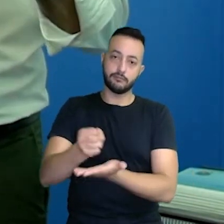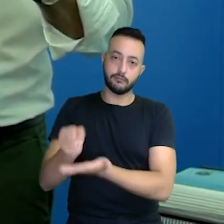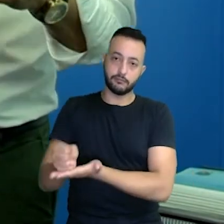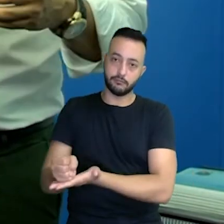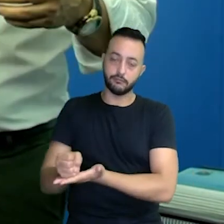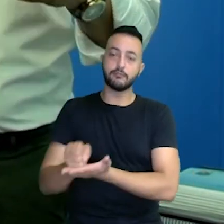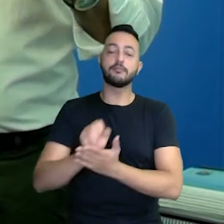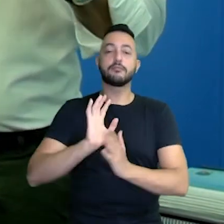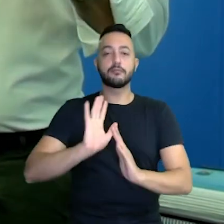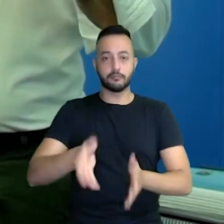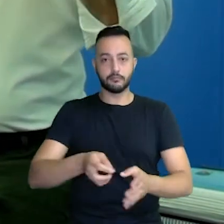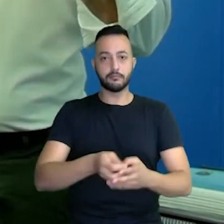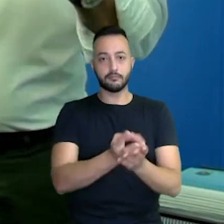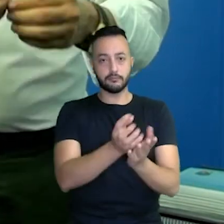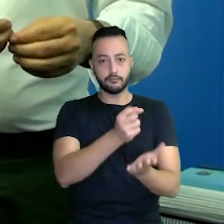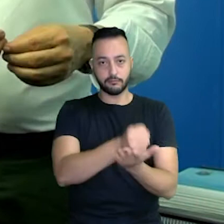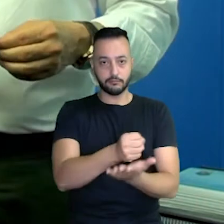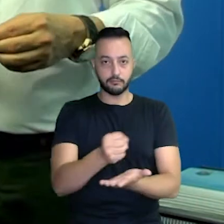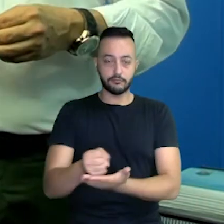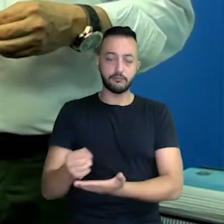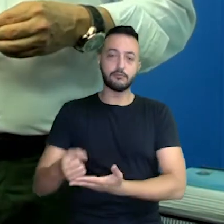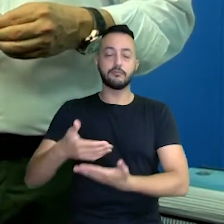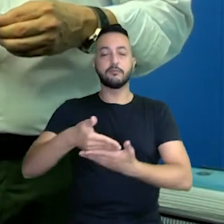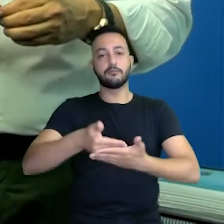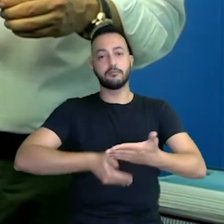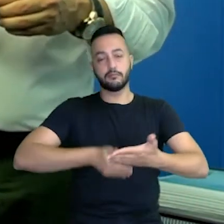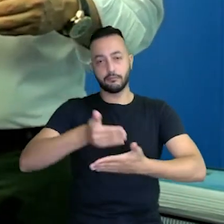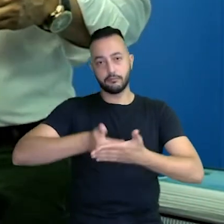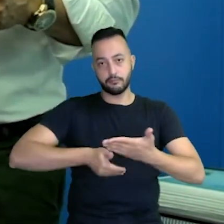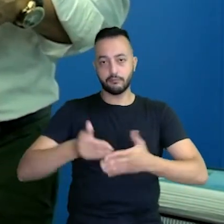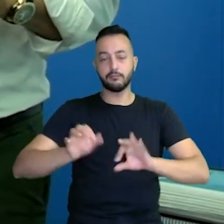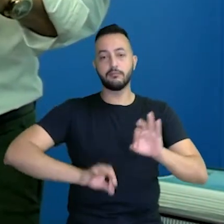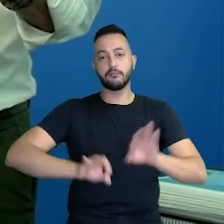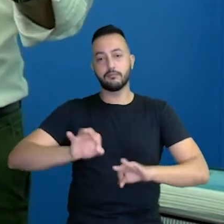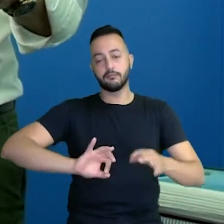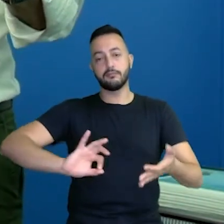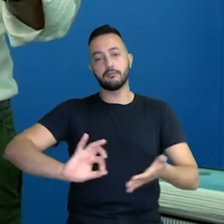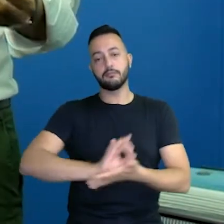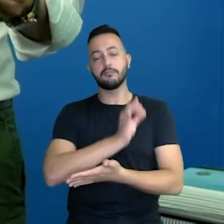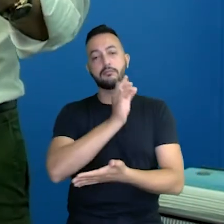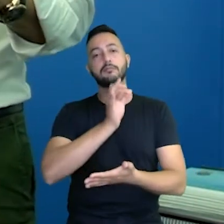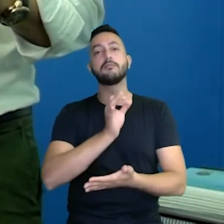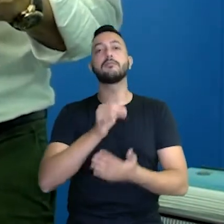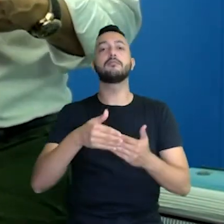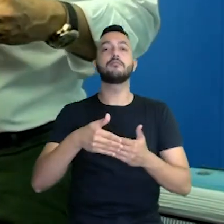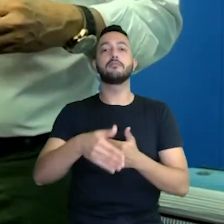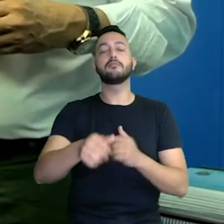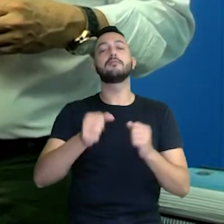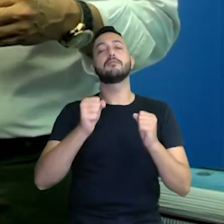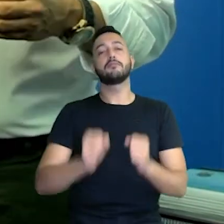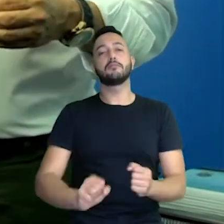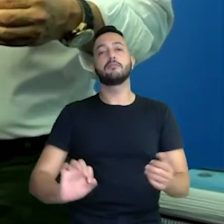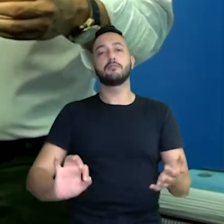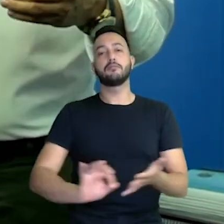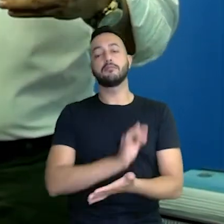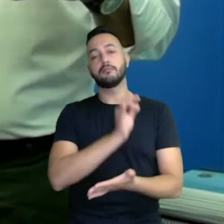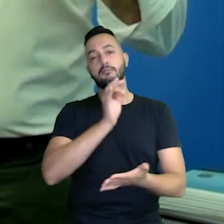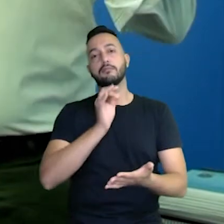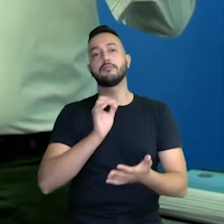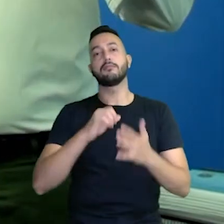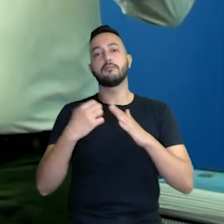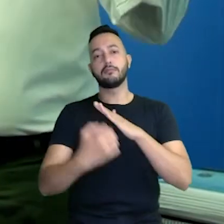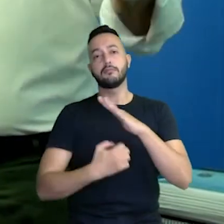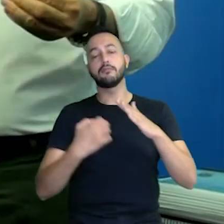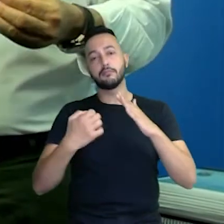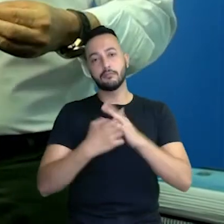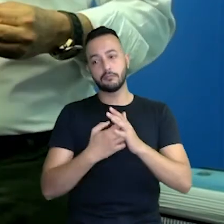feito o pregão, o contrato está sendo preparado já para ser assinado, em breve a gente está assinando o contrato para uma empresa